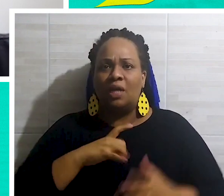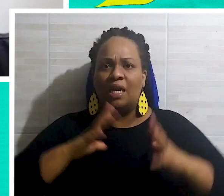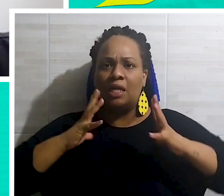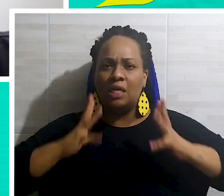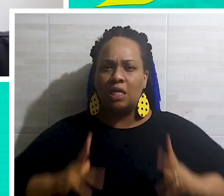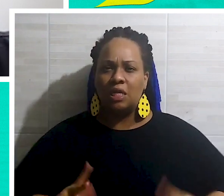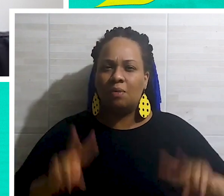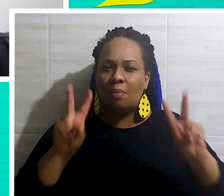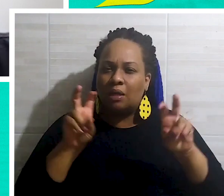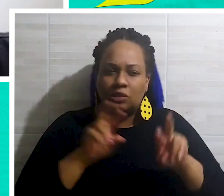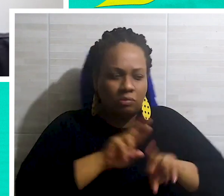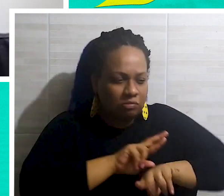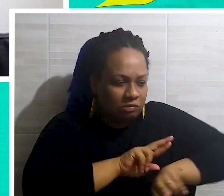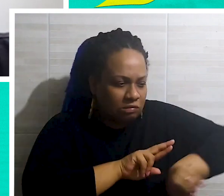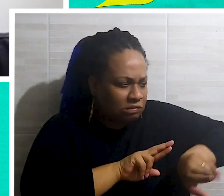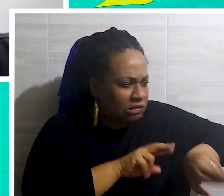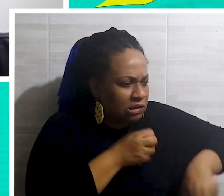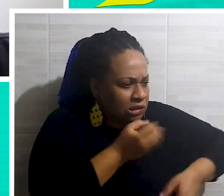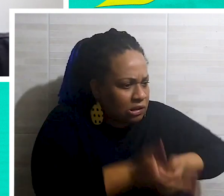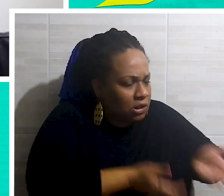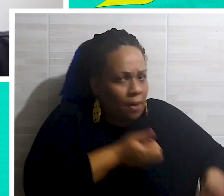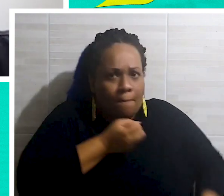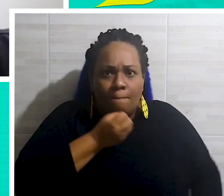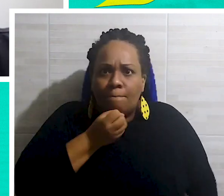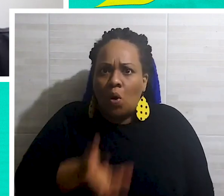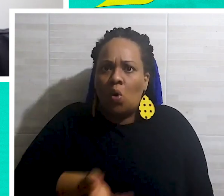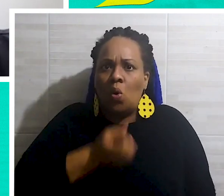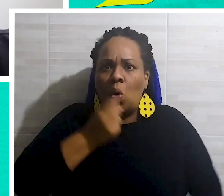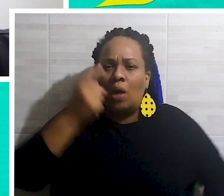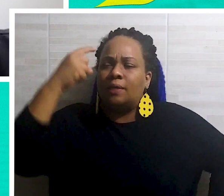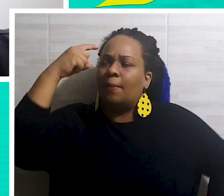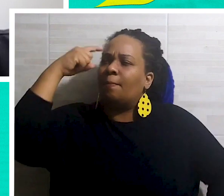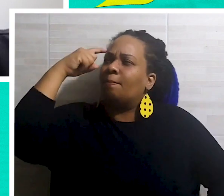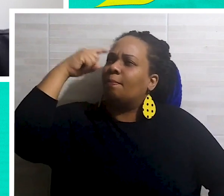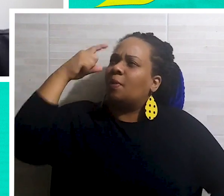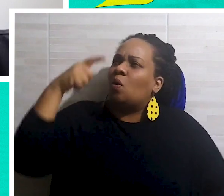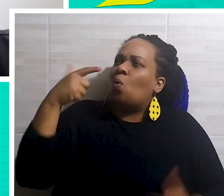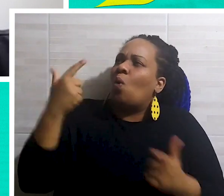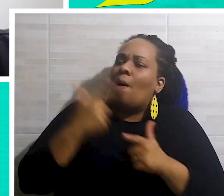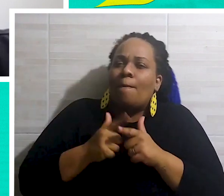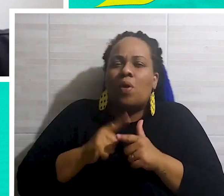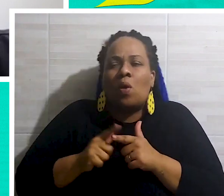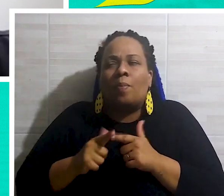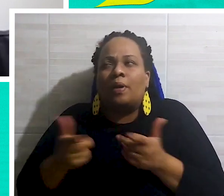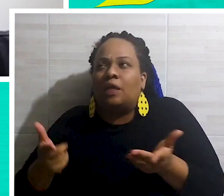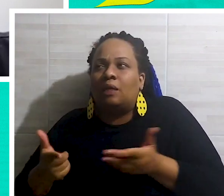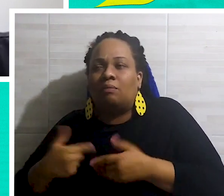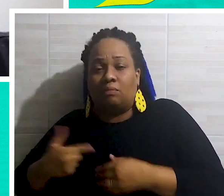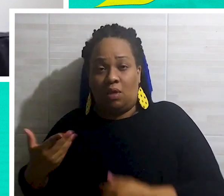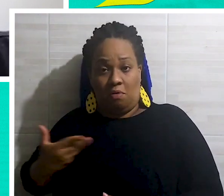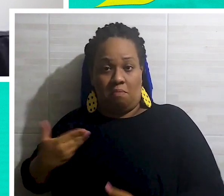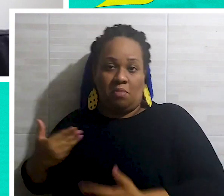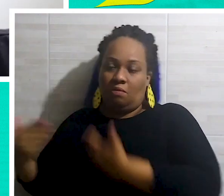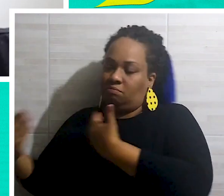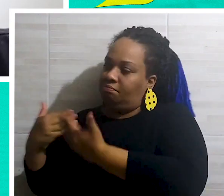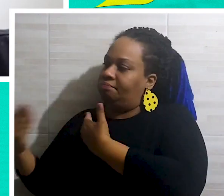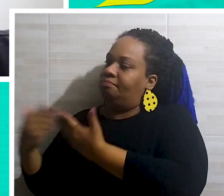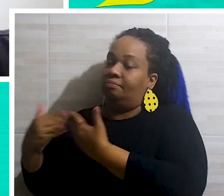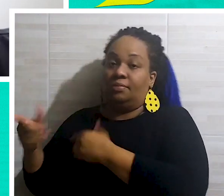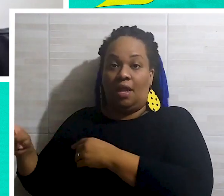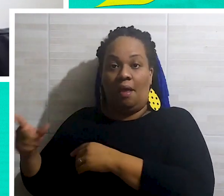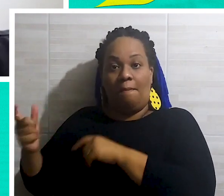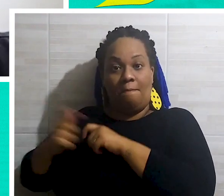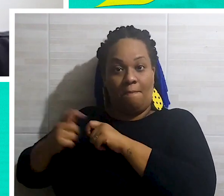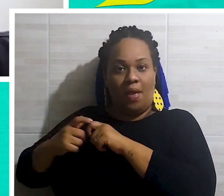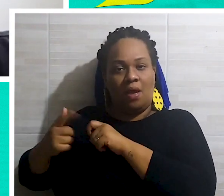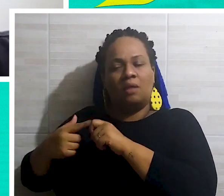limpeza, tem muita coisa boa. E aí eu fui olhar, assim, o que é que existe de problema hoje? Aí eu estava conversando com um amigo, né? Que